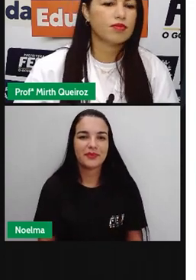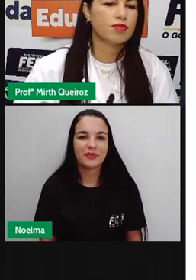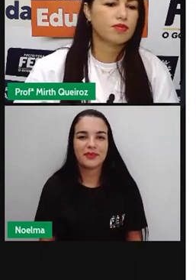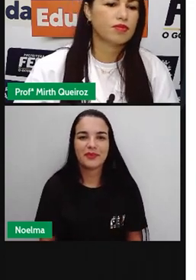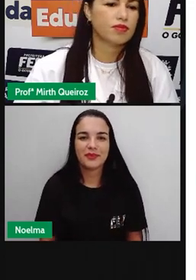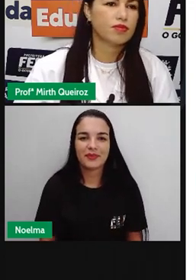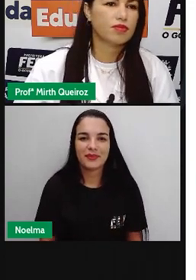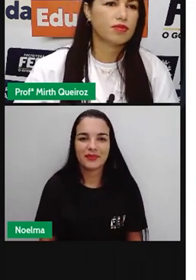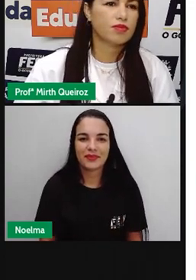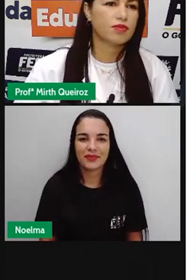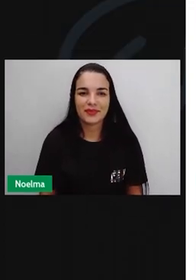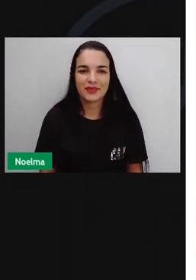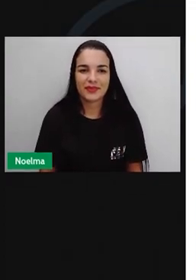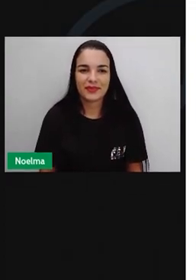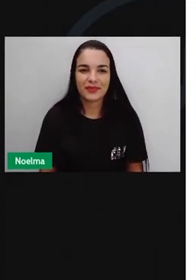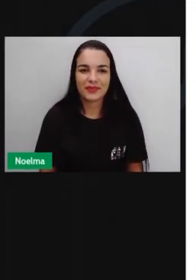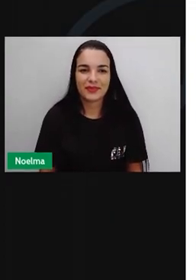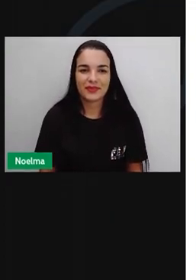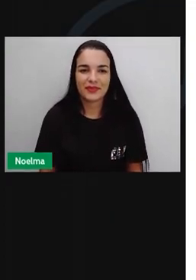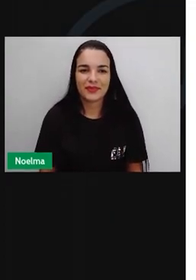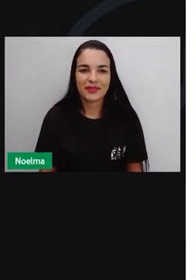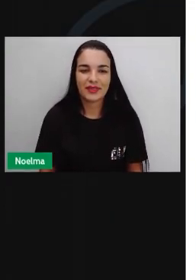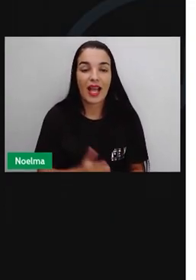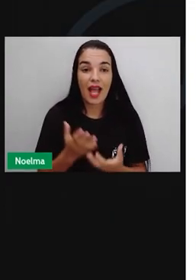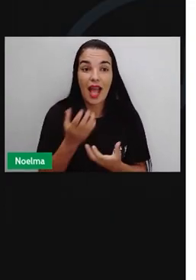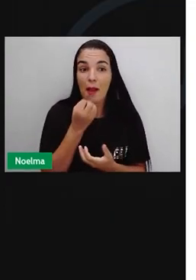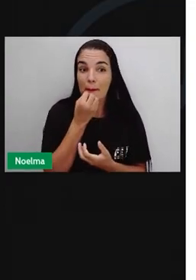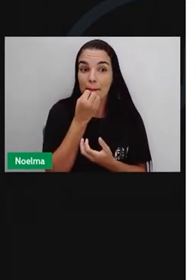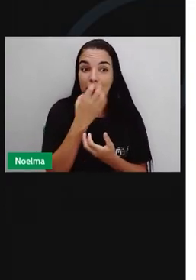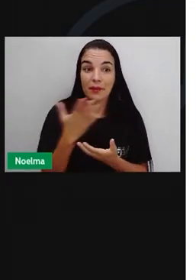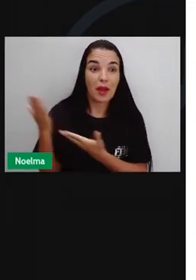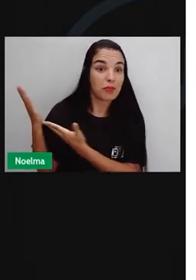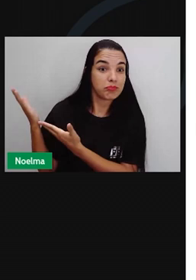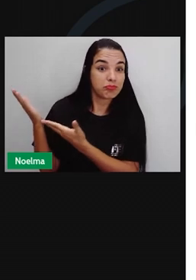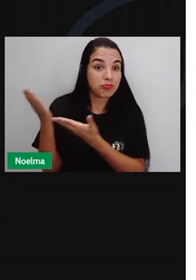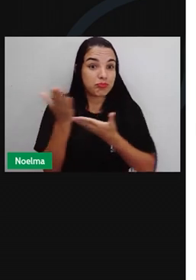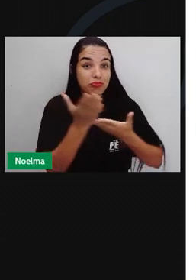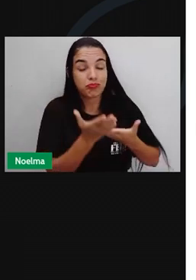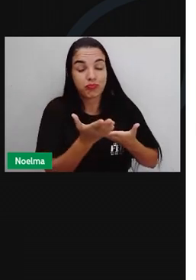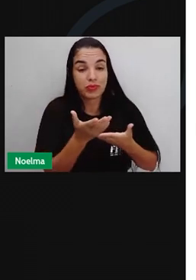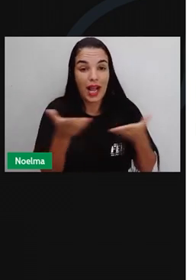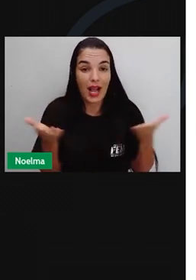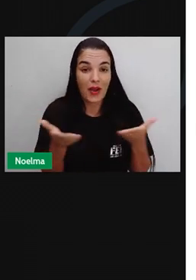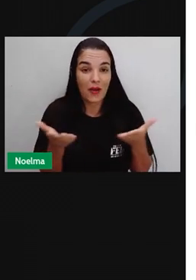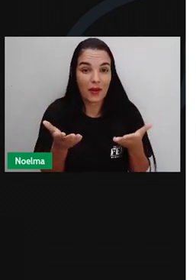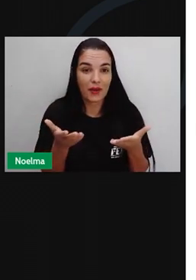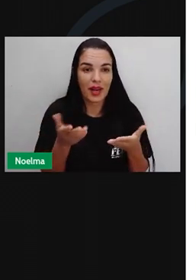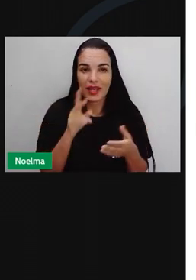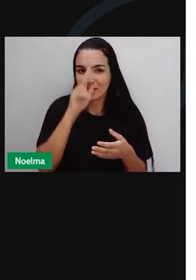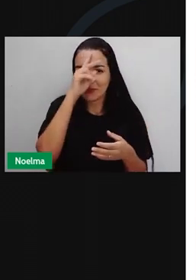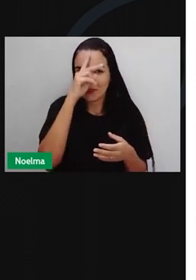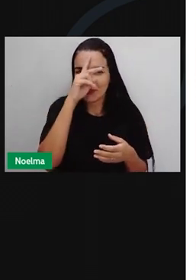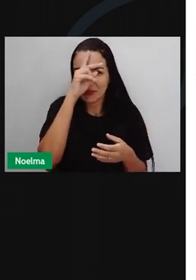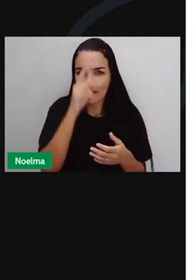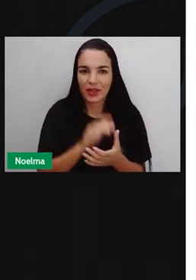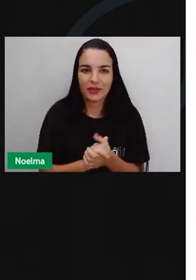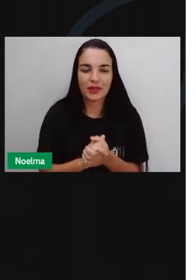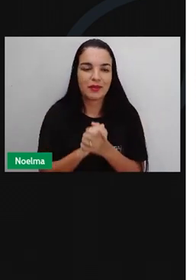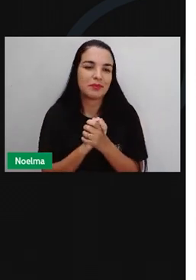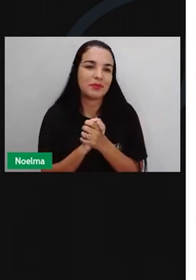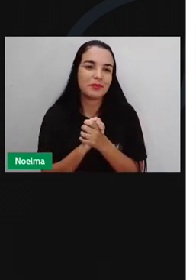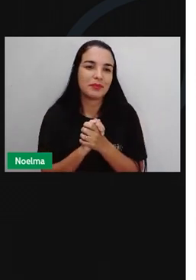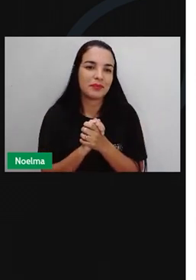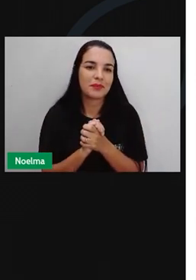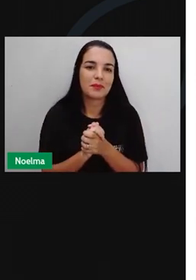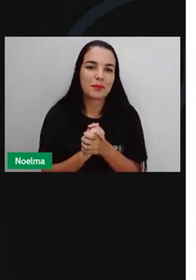Olá pessoal, bem-vindo ao Histórias da Galocha. Mas antes da história começar, não esquece, inscreva-se no canal,